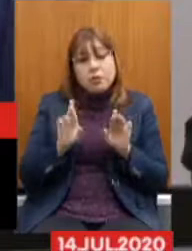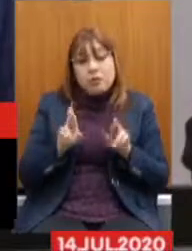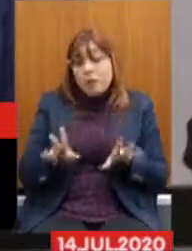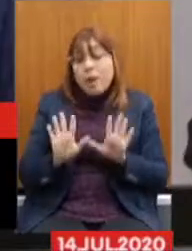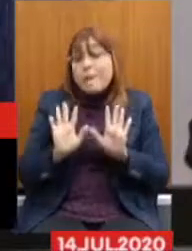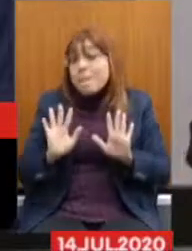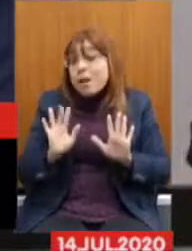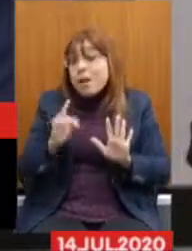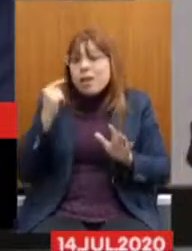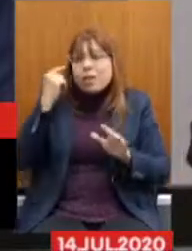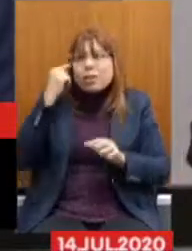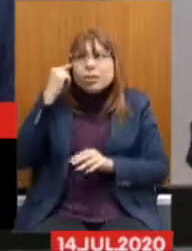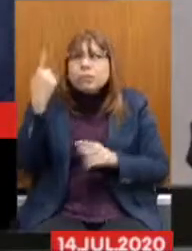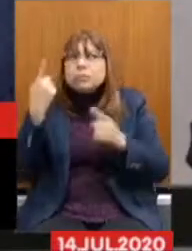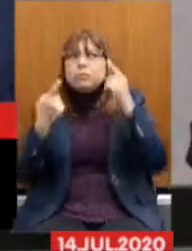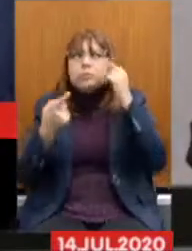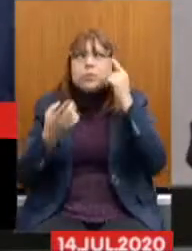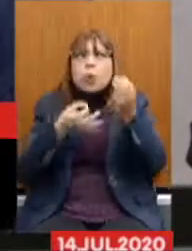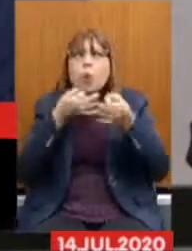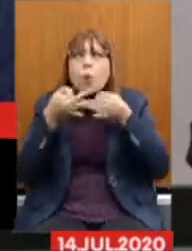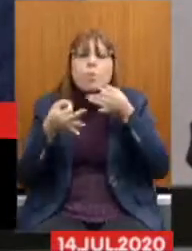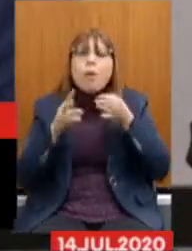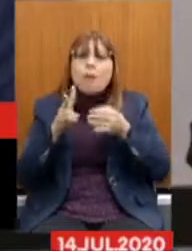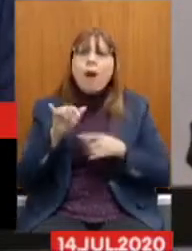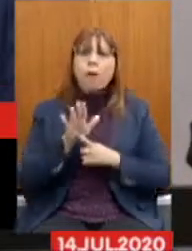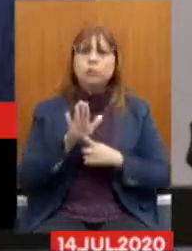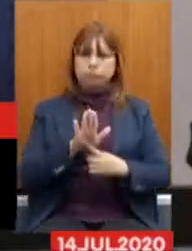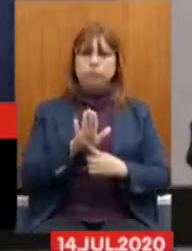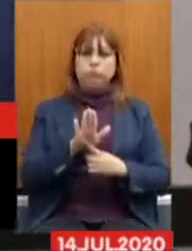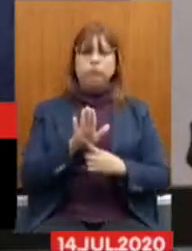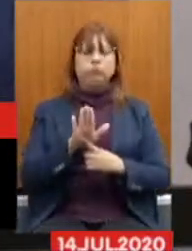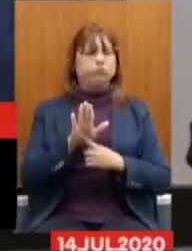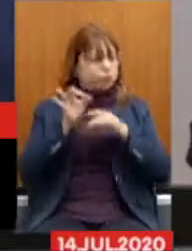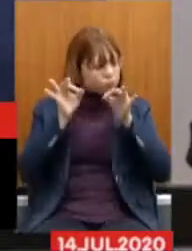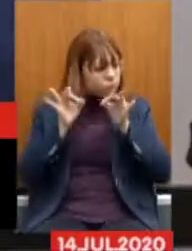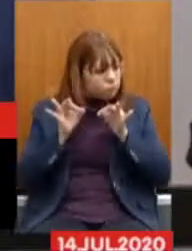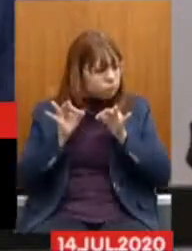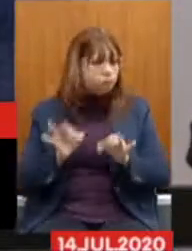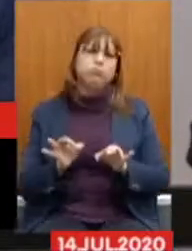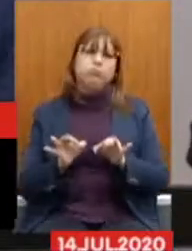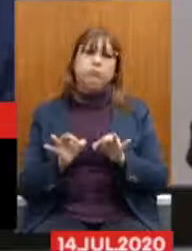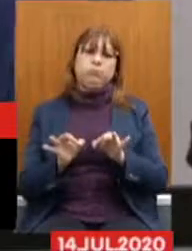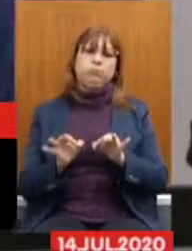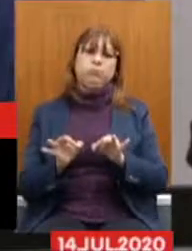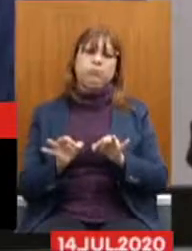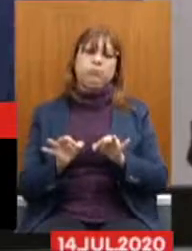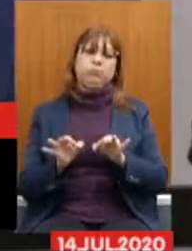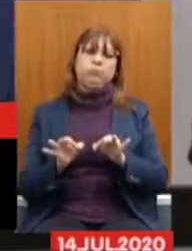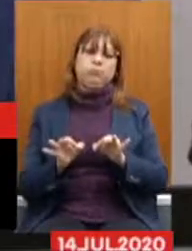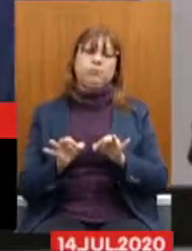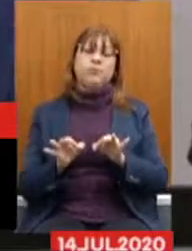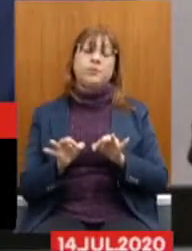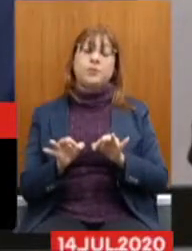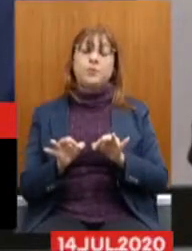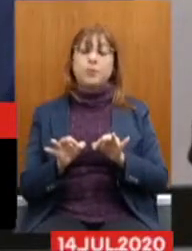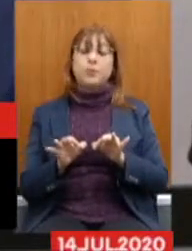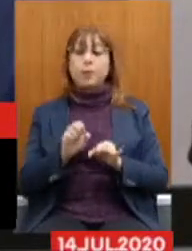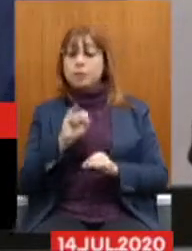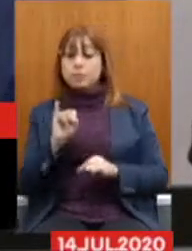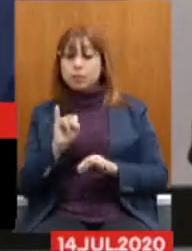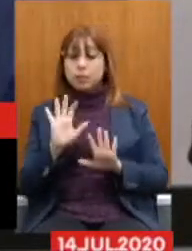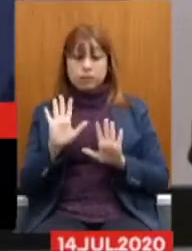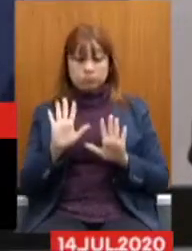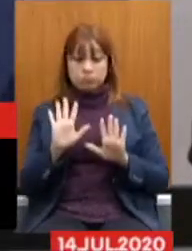discutidas, as ideias vão ser colocadas. Pode ter certeza. Se não fosse o que está